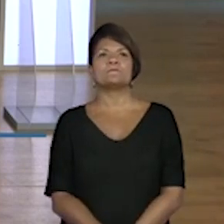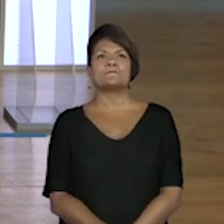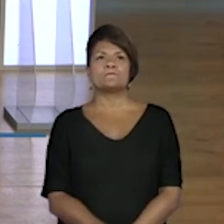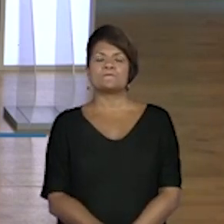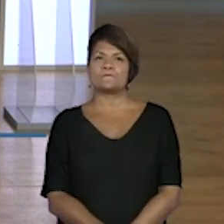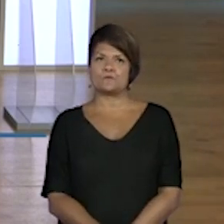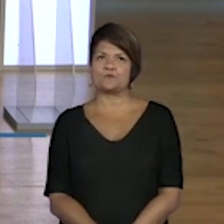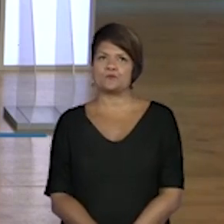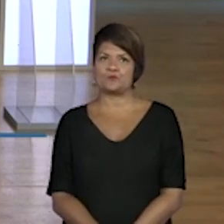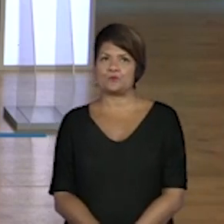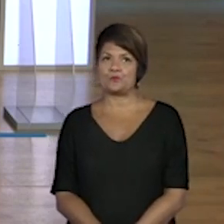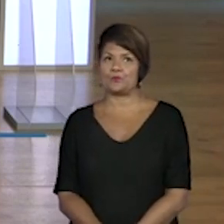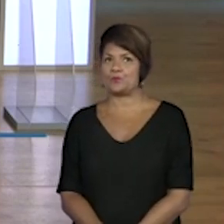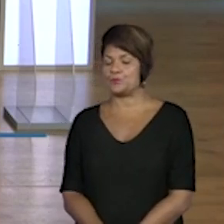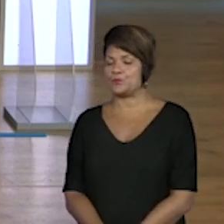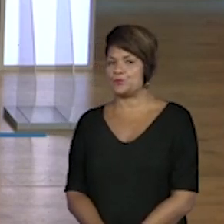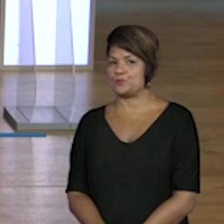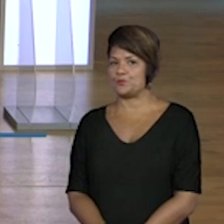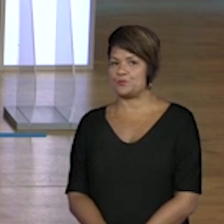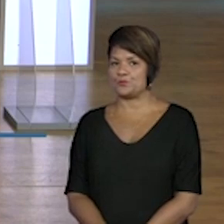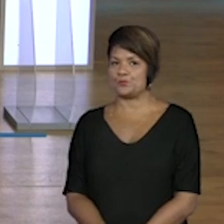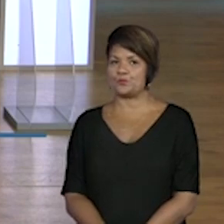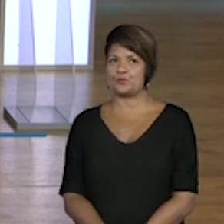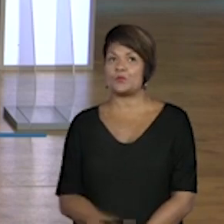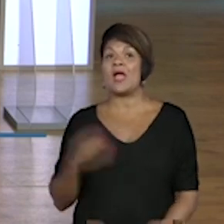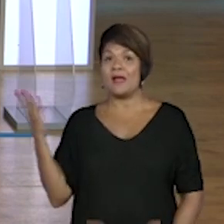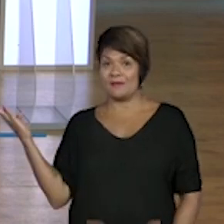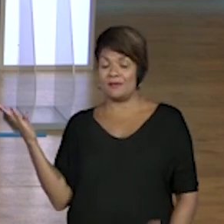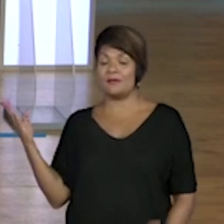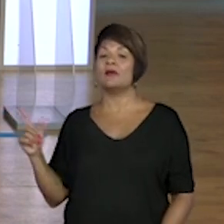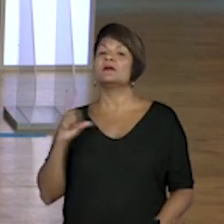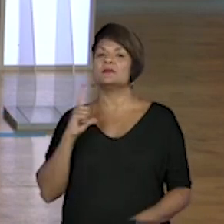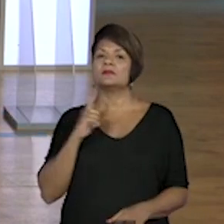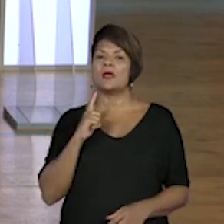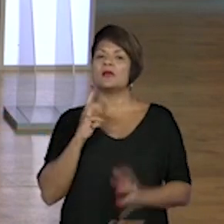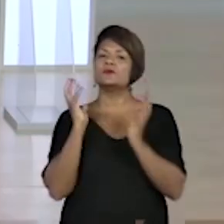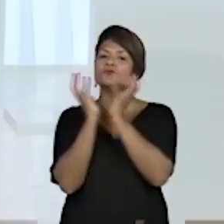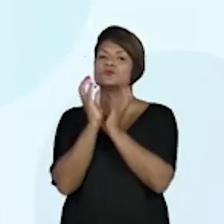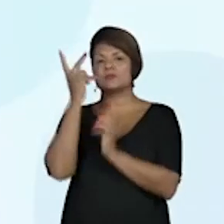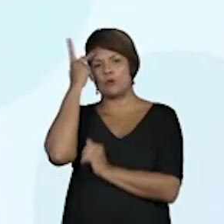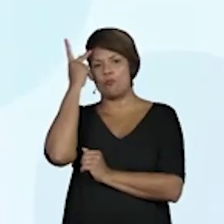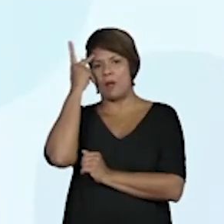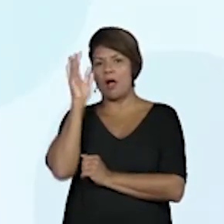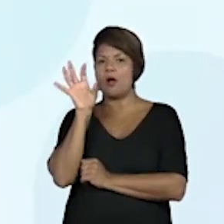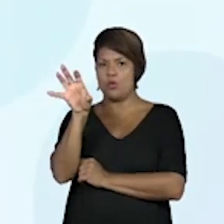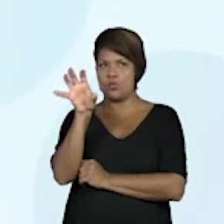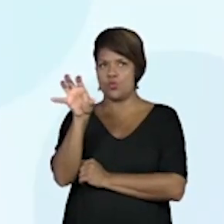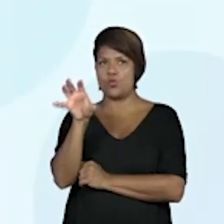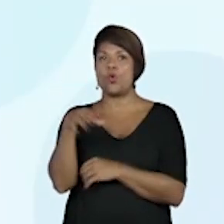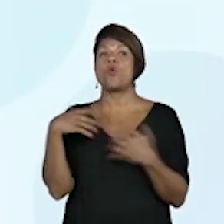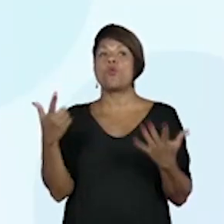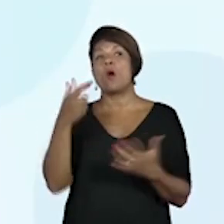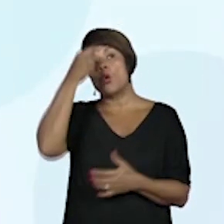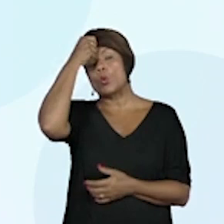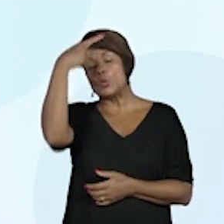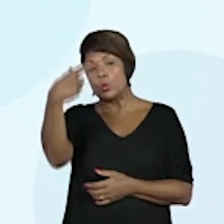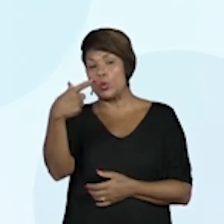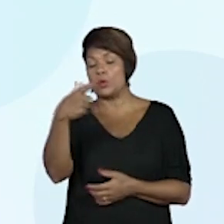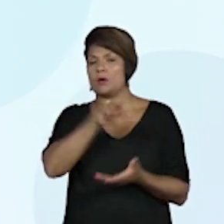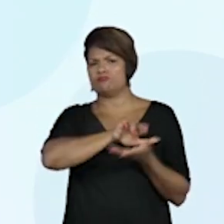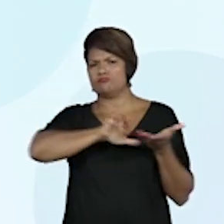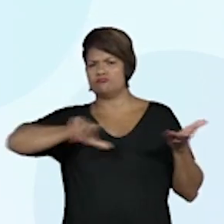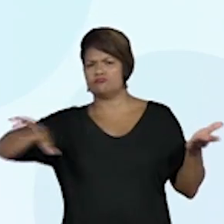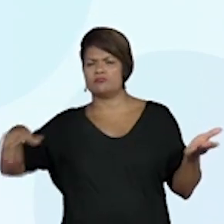Aqui, a gente colocou aqui, dos estados de São Paulo receberam fortes influências de qual cultura de quais países, tá?